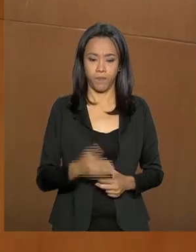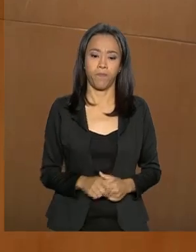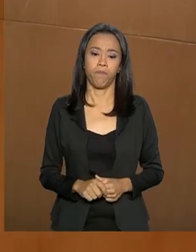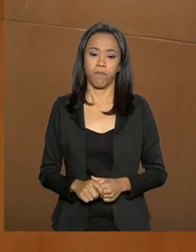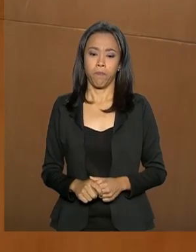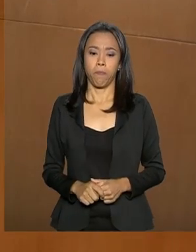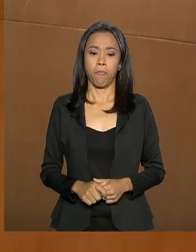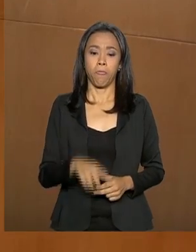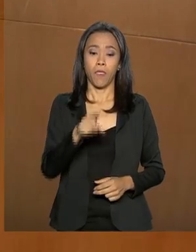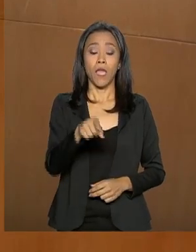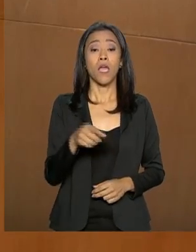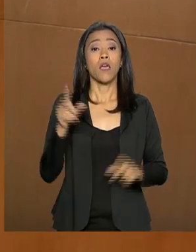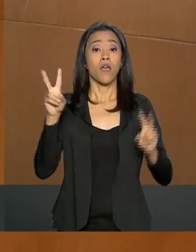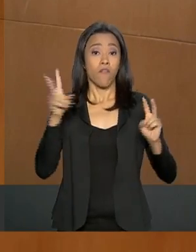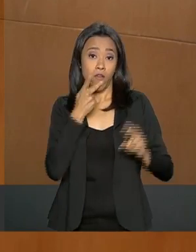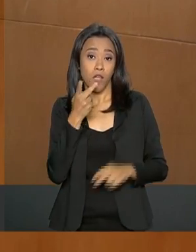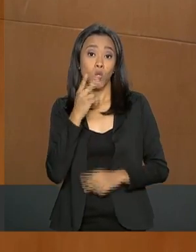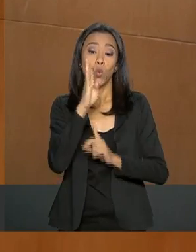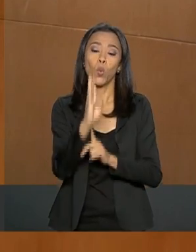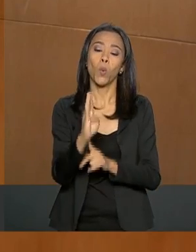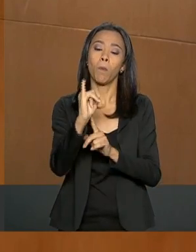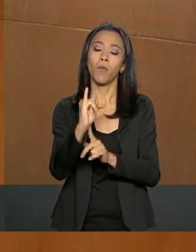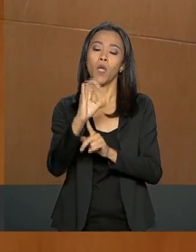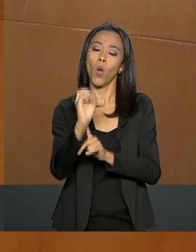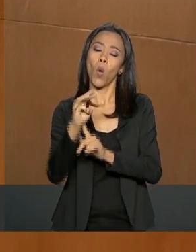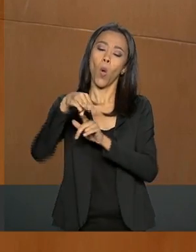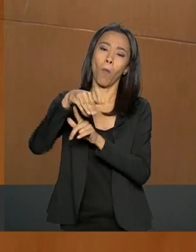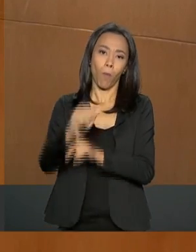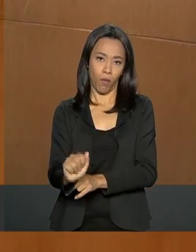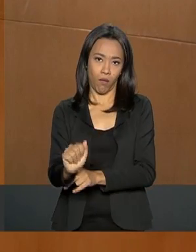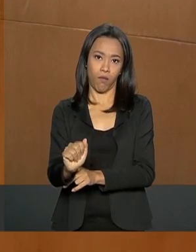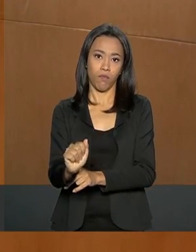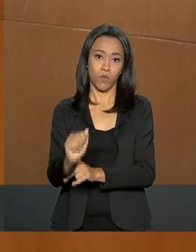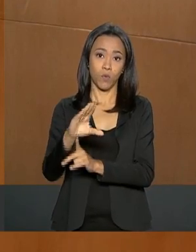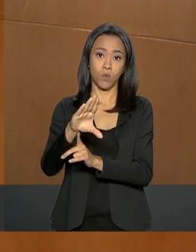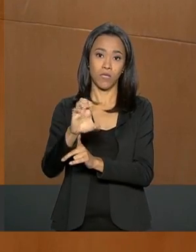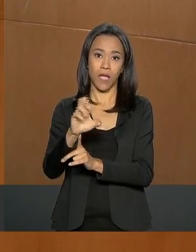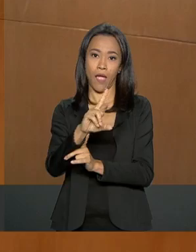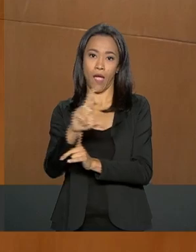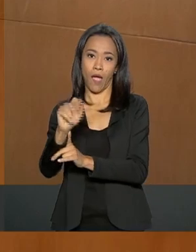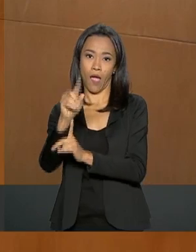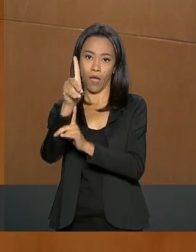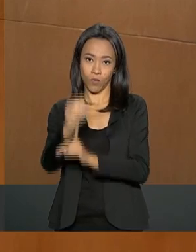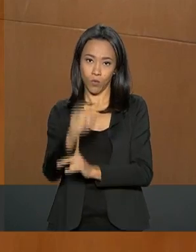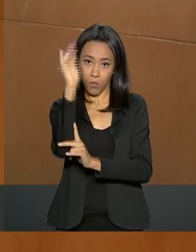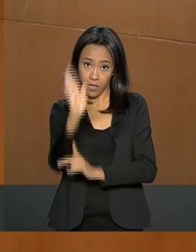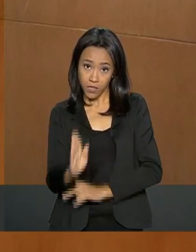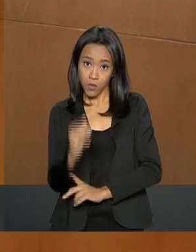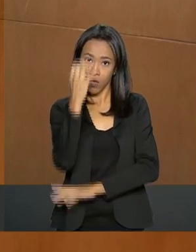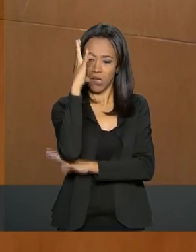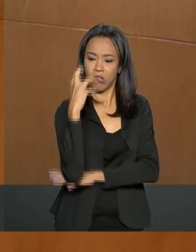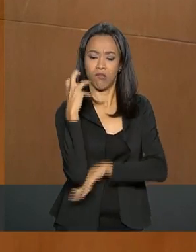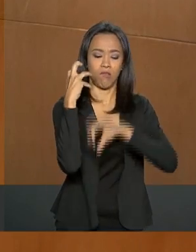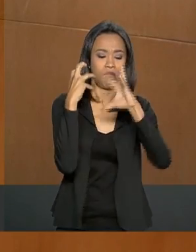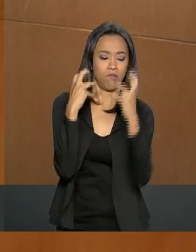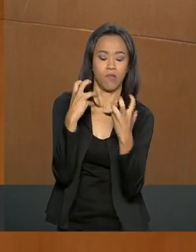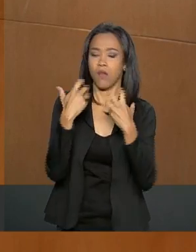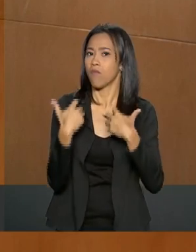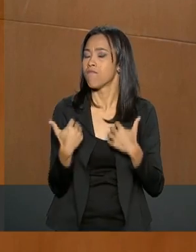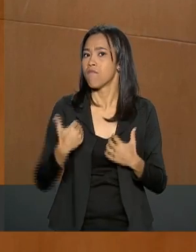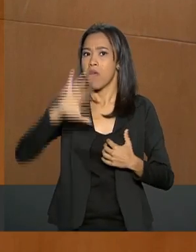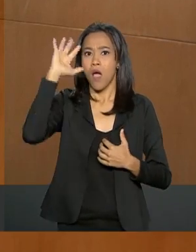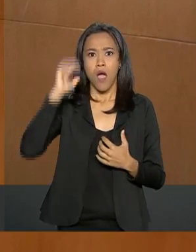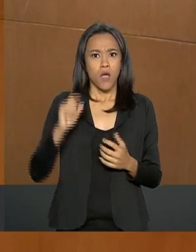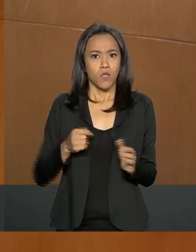O bioma cerrado do Brasil, esse bioma que é o bioma mais produtivo do nosso